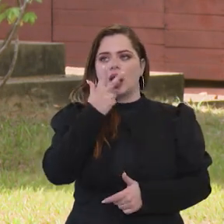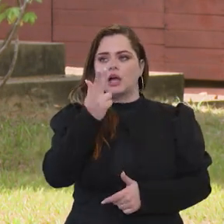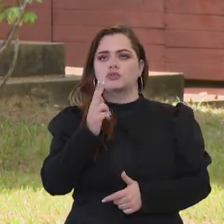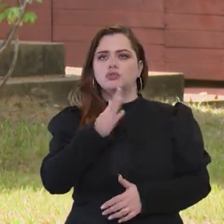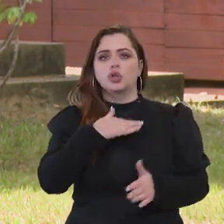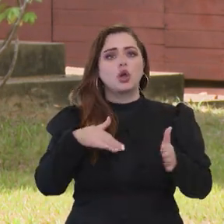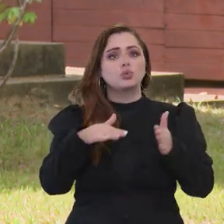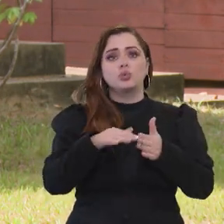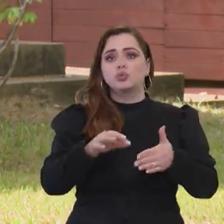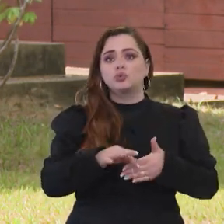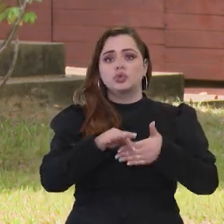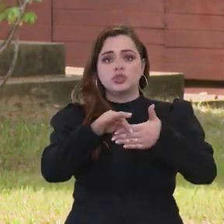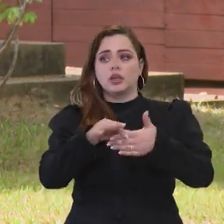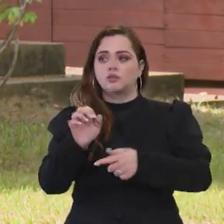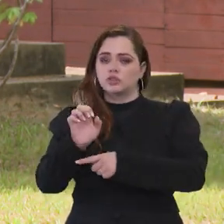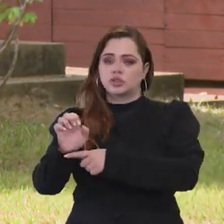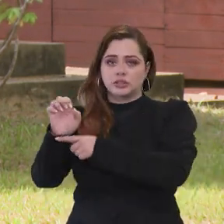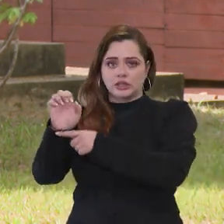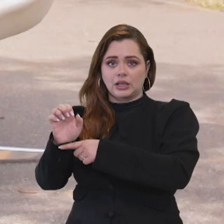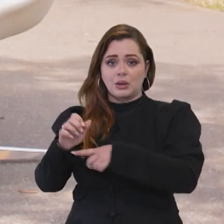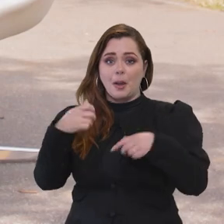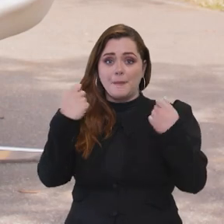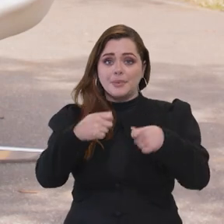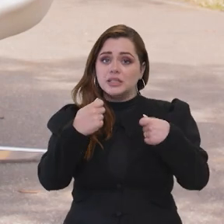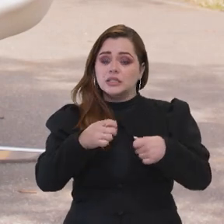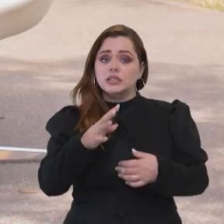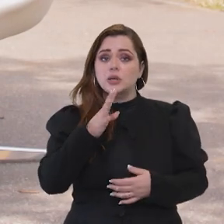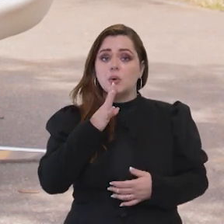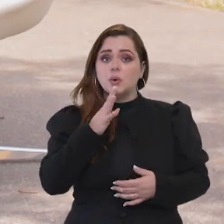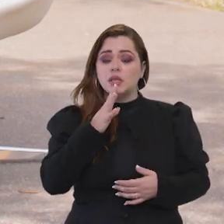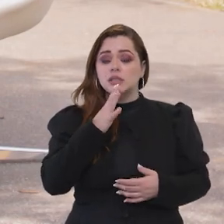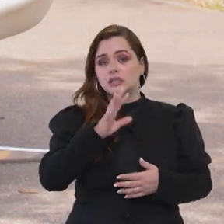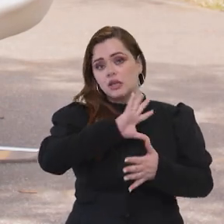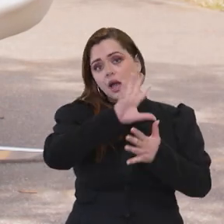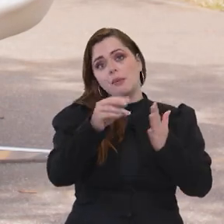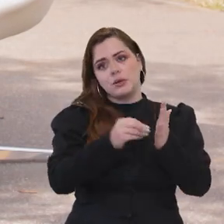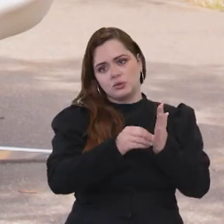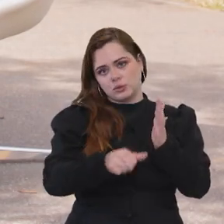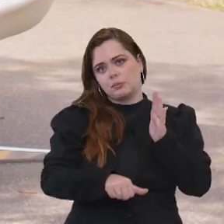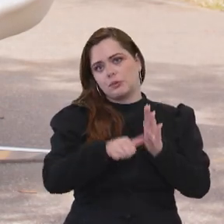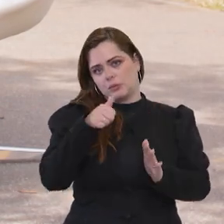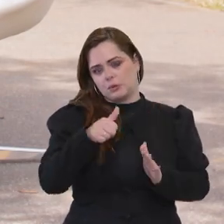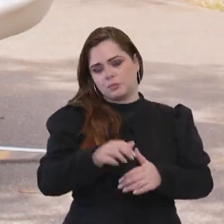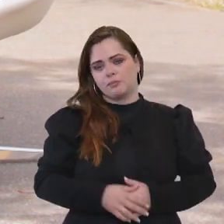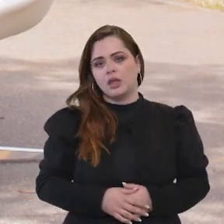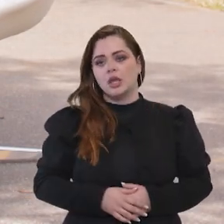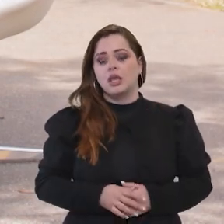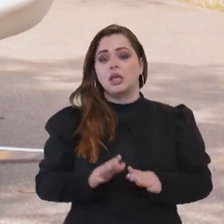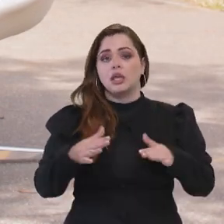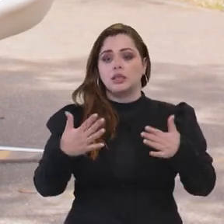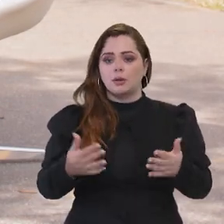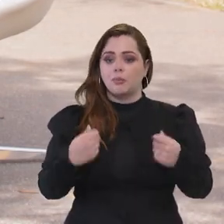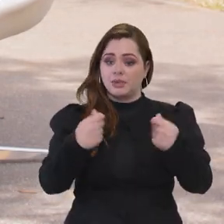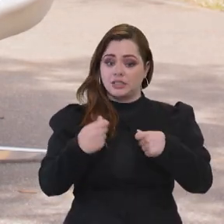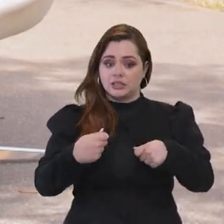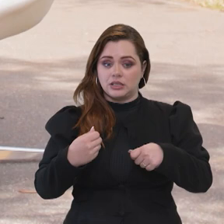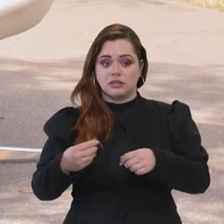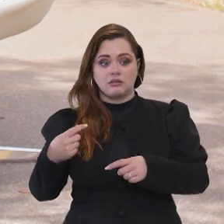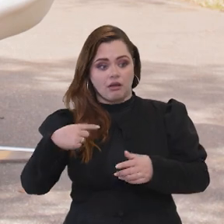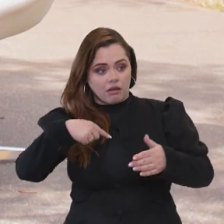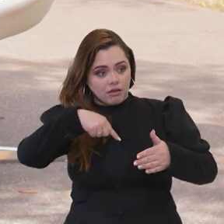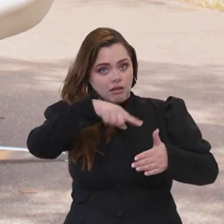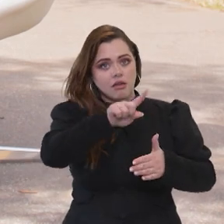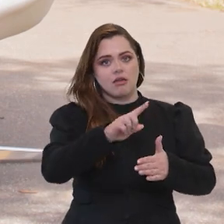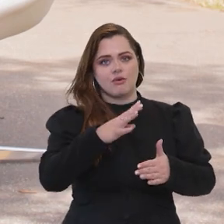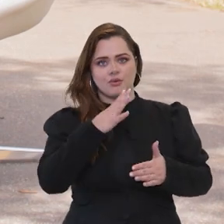eu acho que o chefe de Estado, as pessoas que decidem no mundo, precisam conhecer a Amazônia. Nada melhor do que vir aqui para isso. E tem que ir lá. E isso o presidente Lula tem